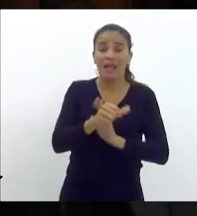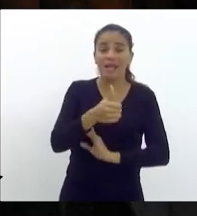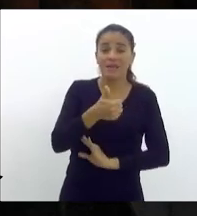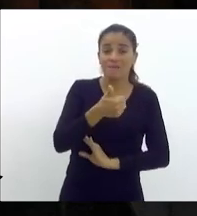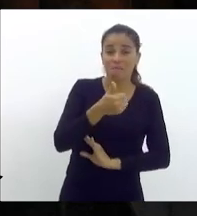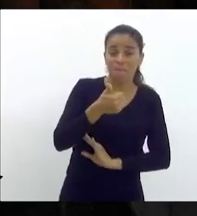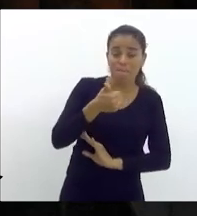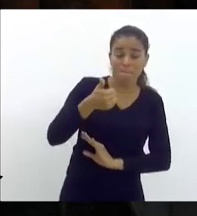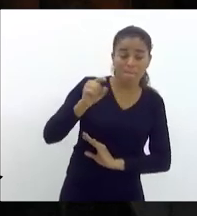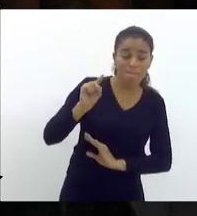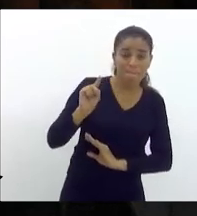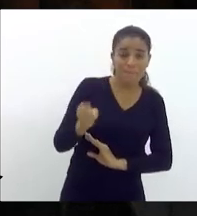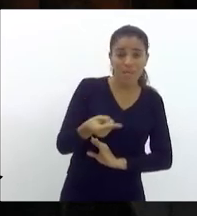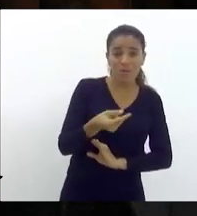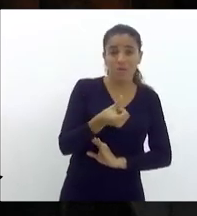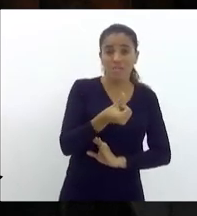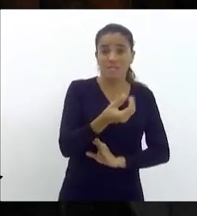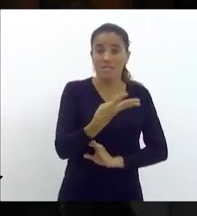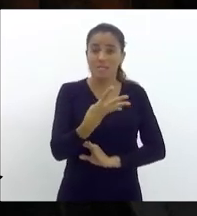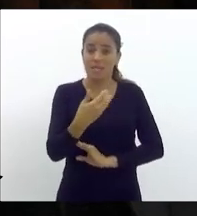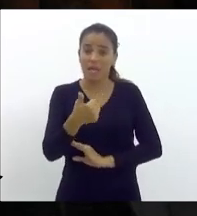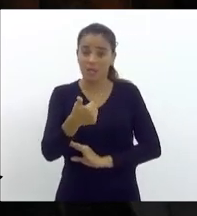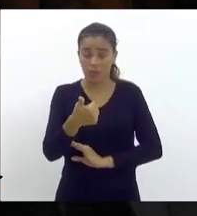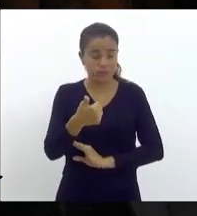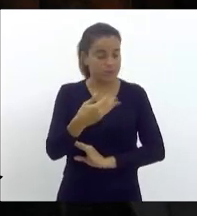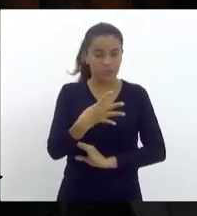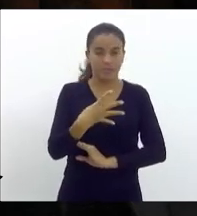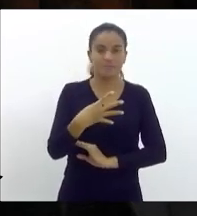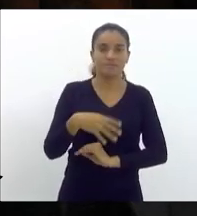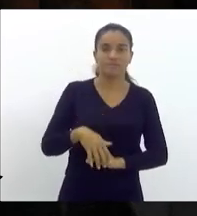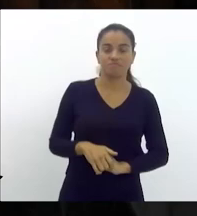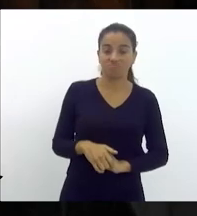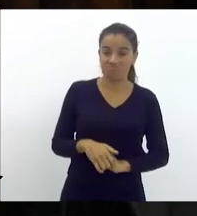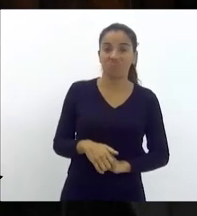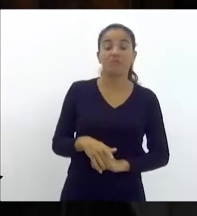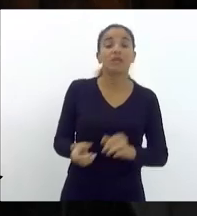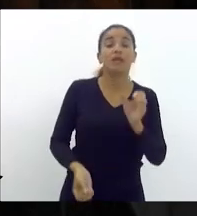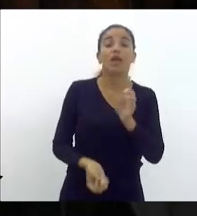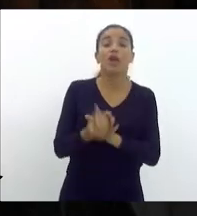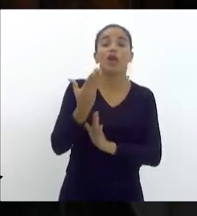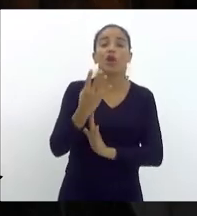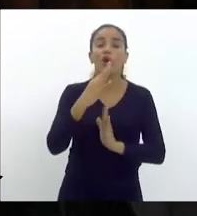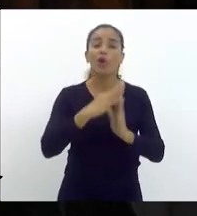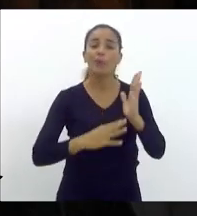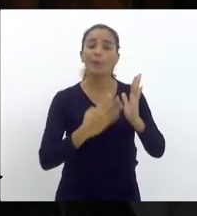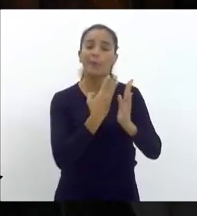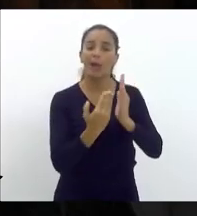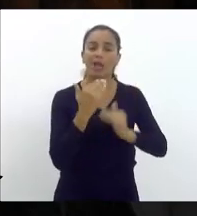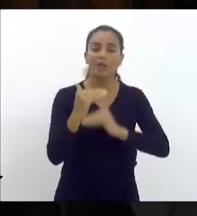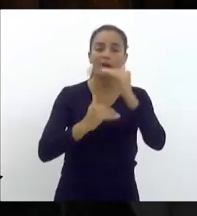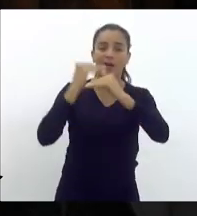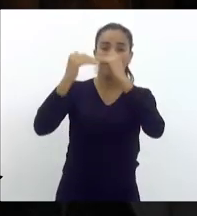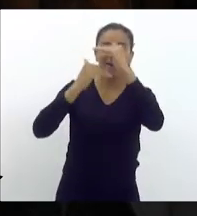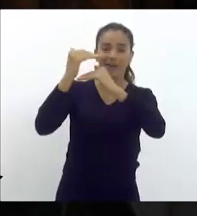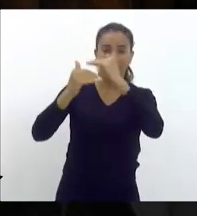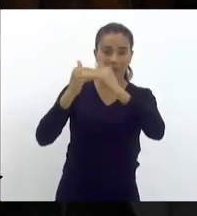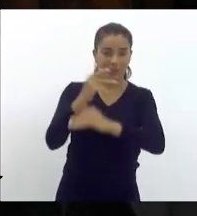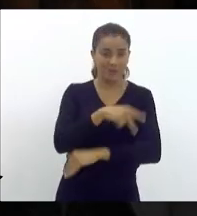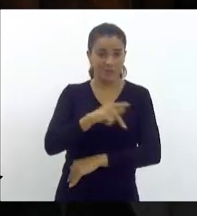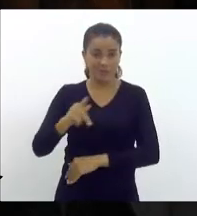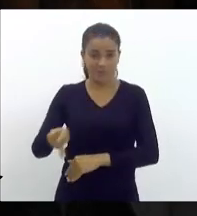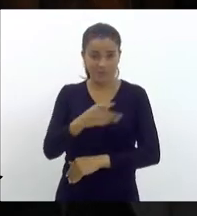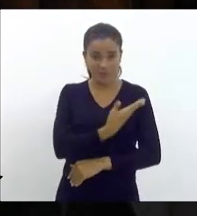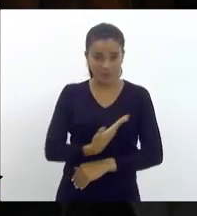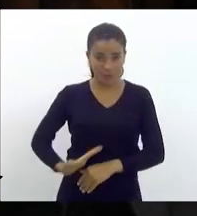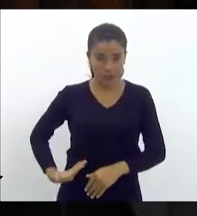1614 de 90, que criou o plano de carreira do Ministério do Magistério